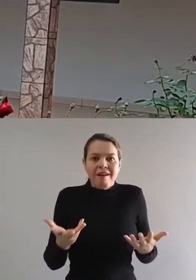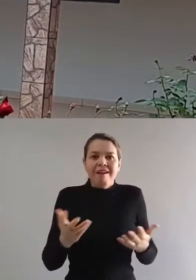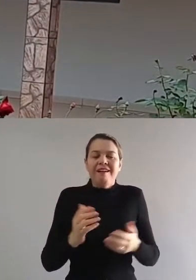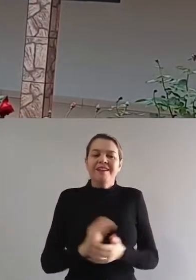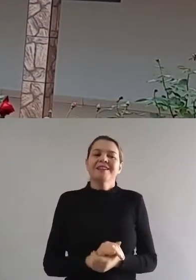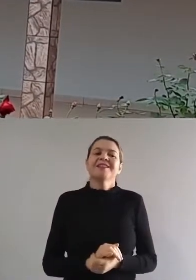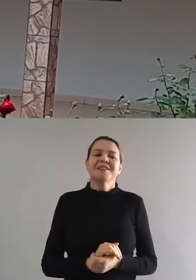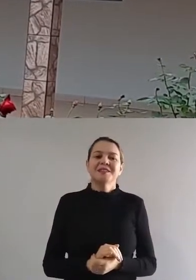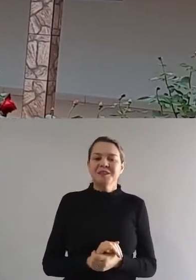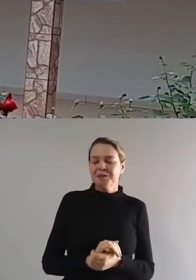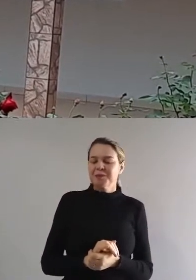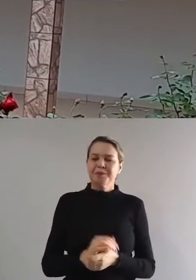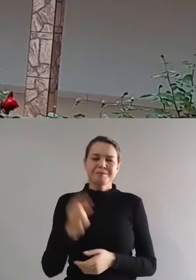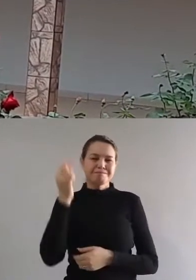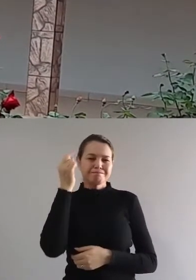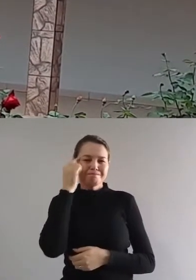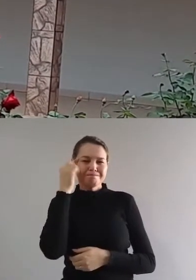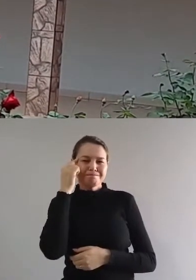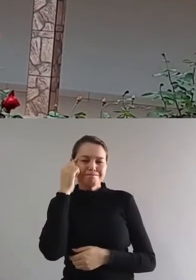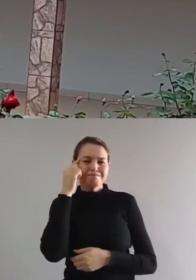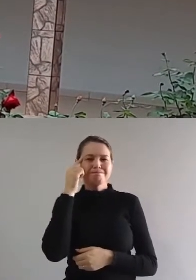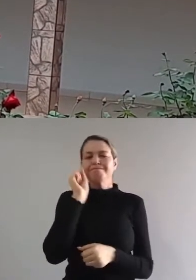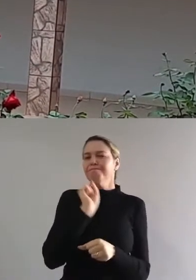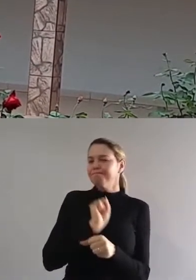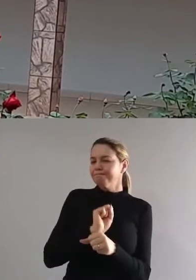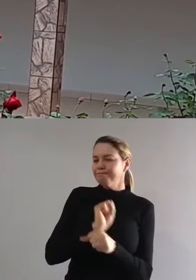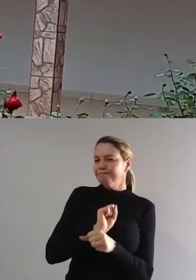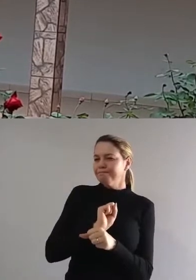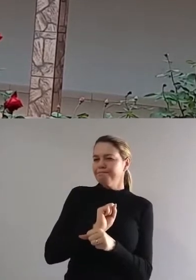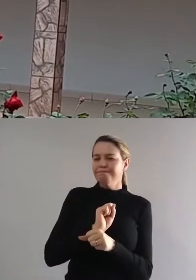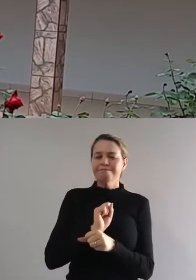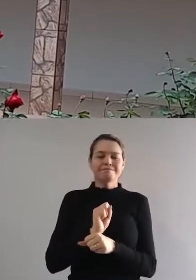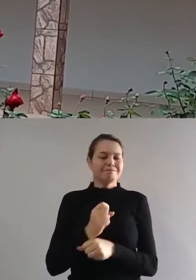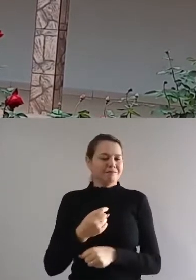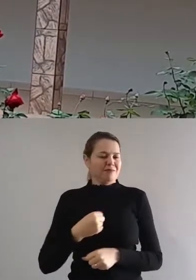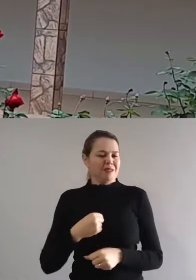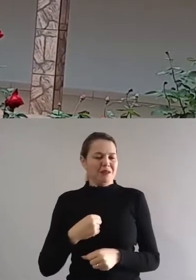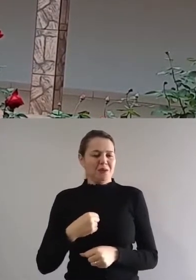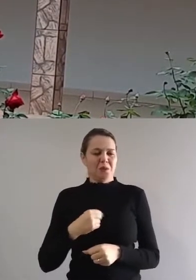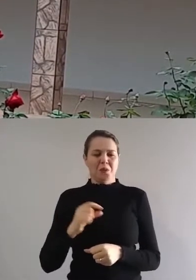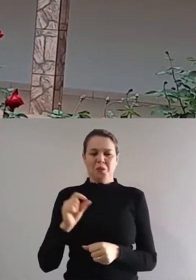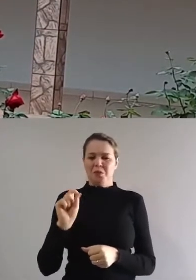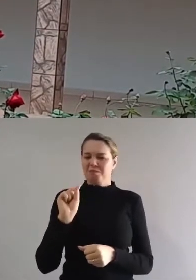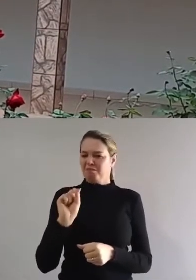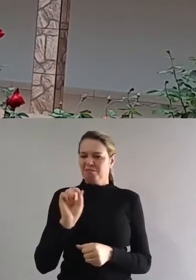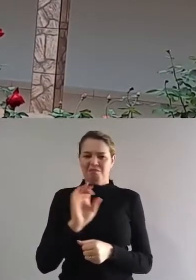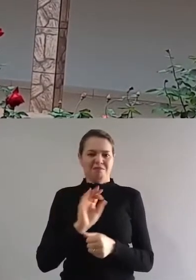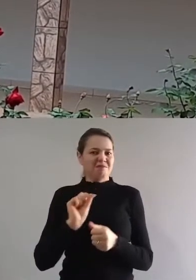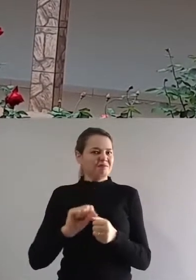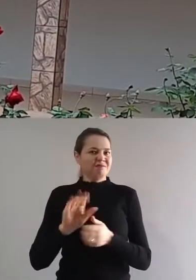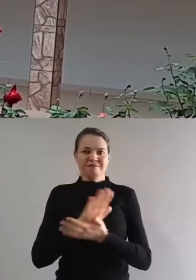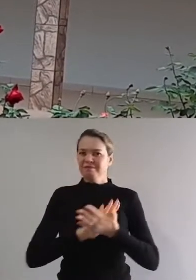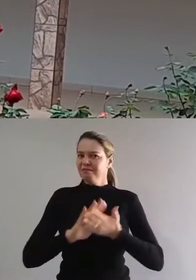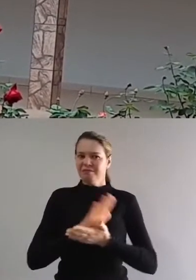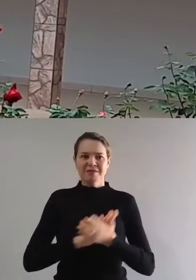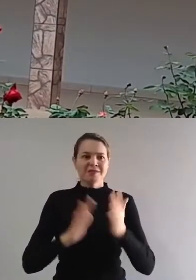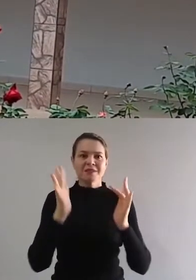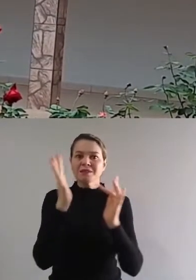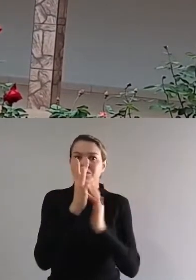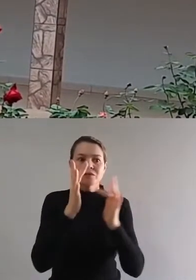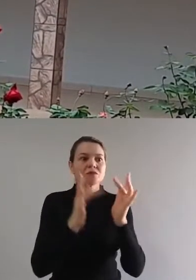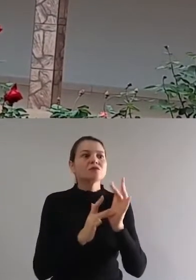não, eu não fiz nada. Quem foi que fez, foi o próprio Cristo. Foi Ele que fez, foi Ele que